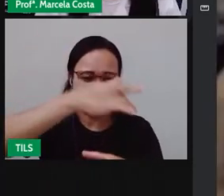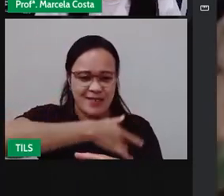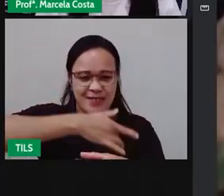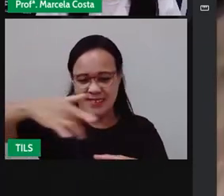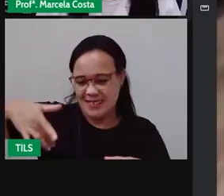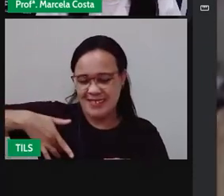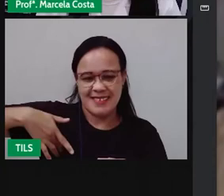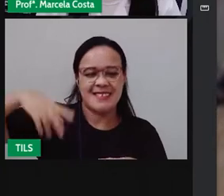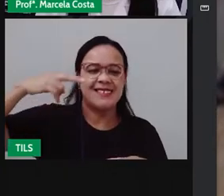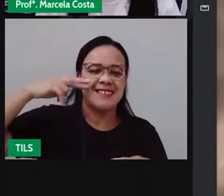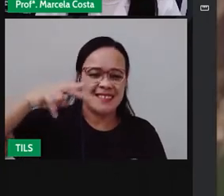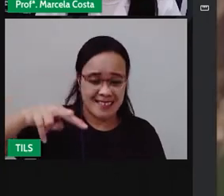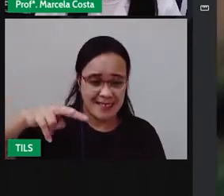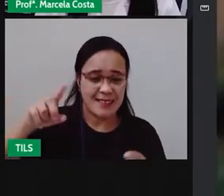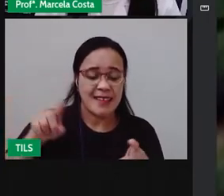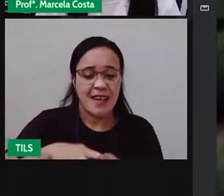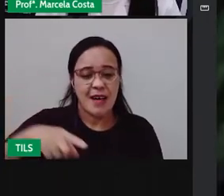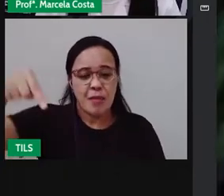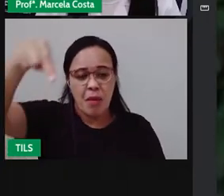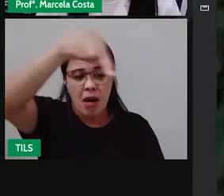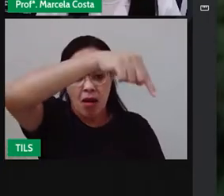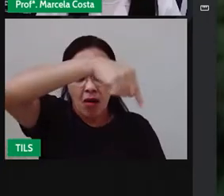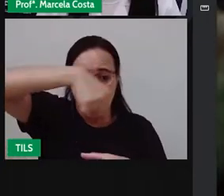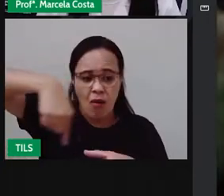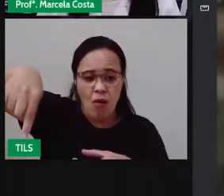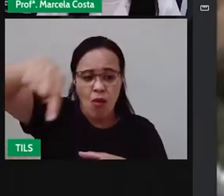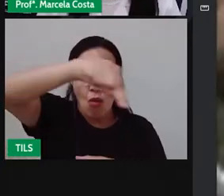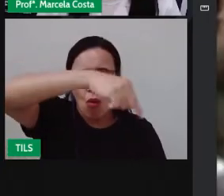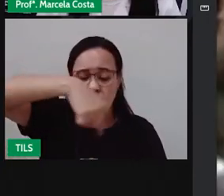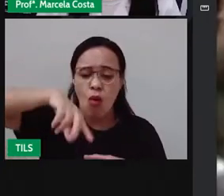tem várias árvores está vendo?